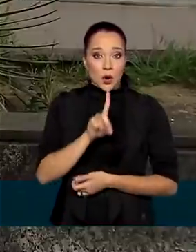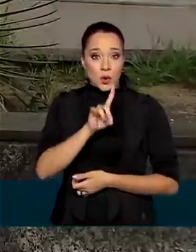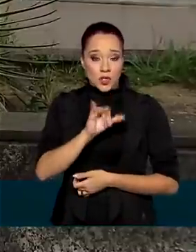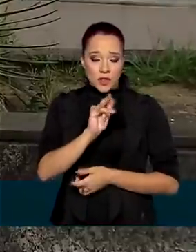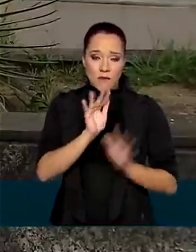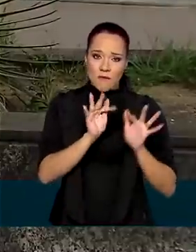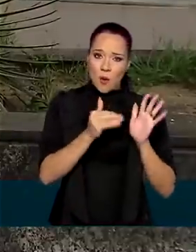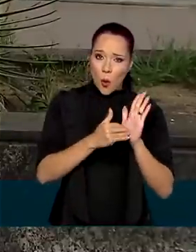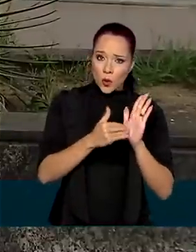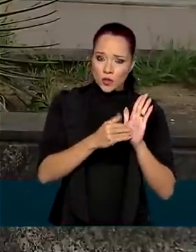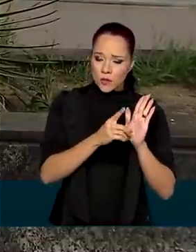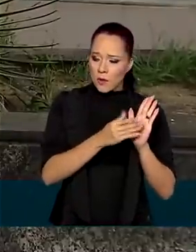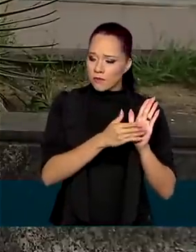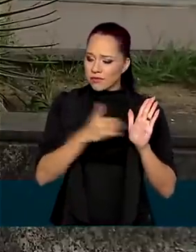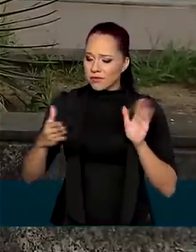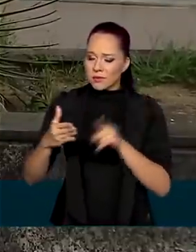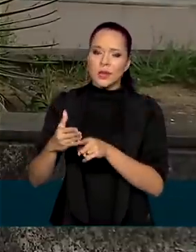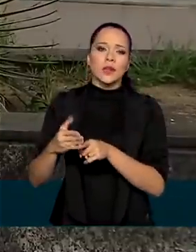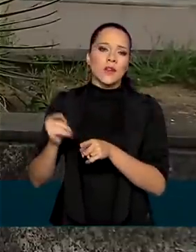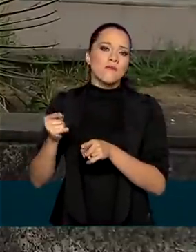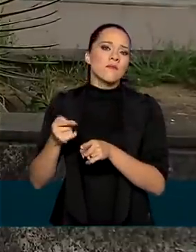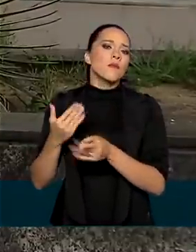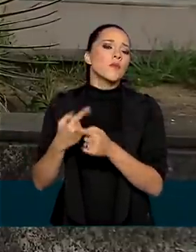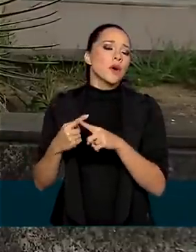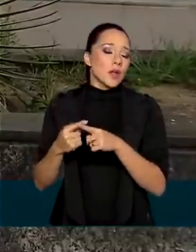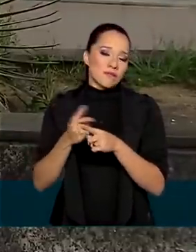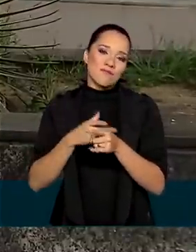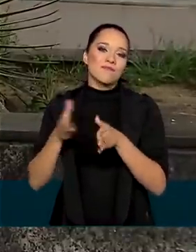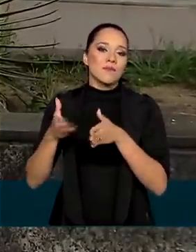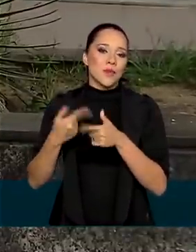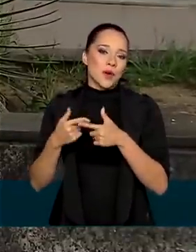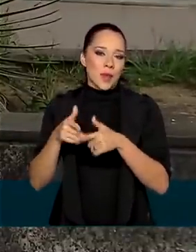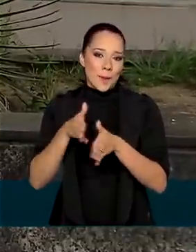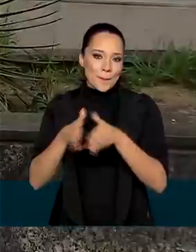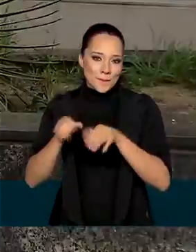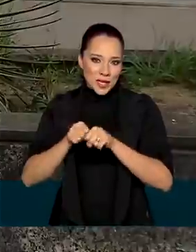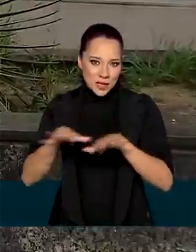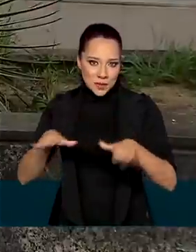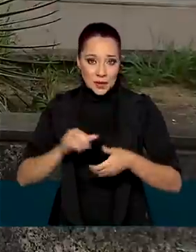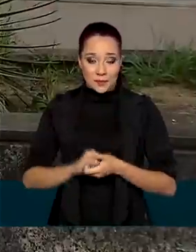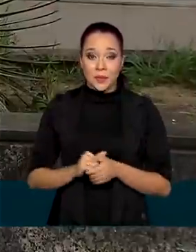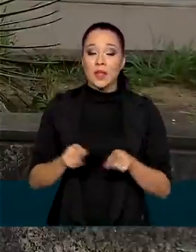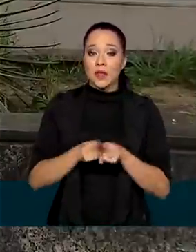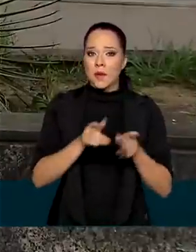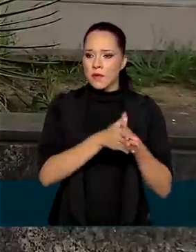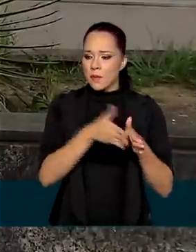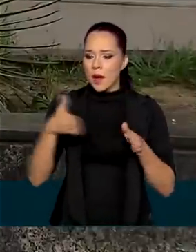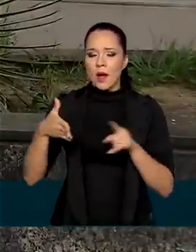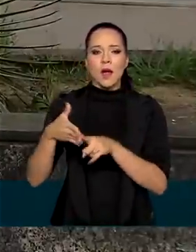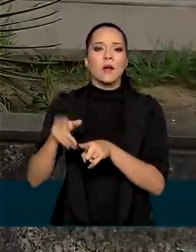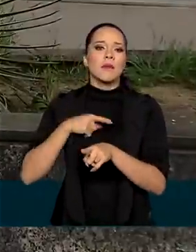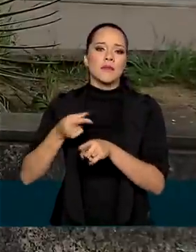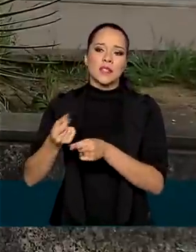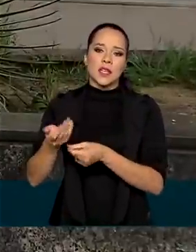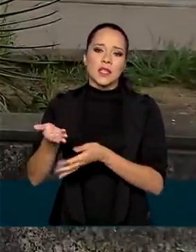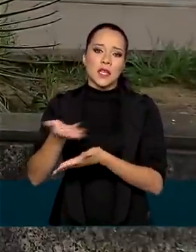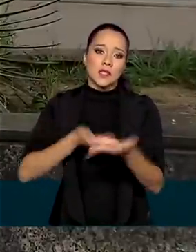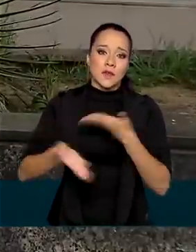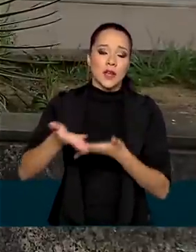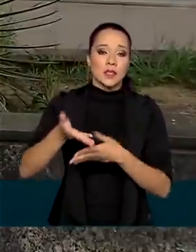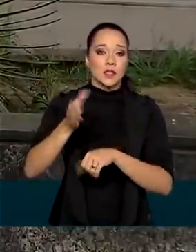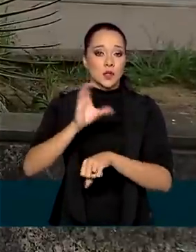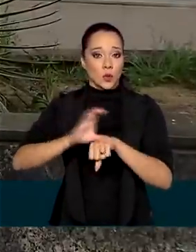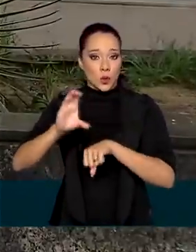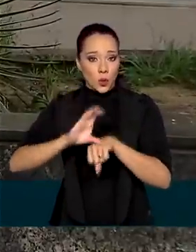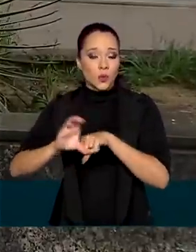estendida por conta da pandemia de Covid-19. Também foi prorrogado o prazo para a realização de transferência integral de